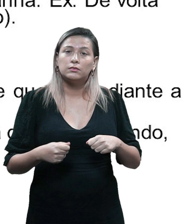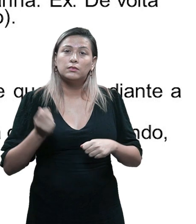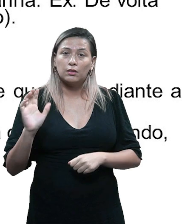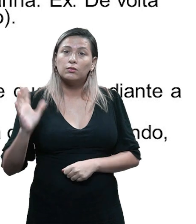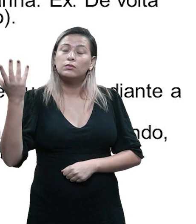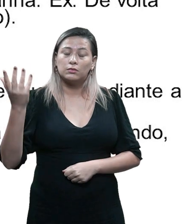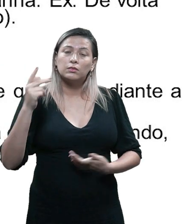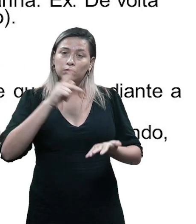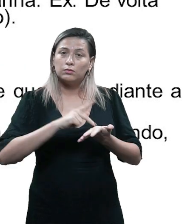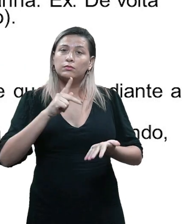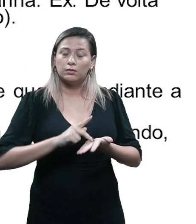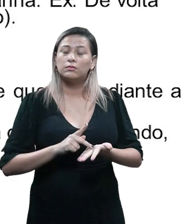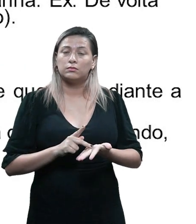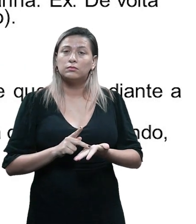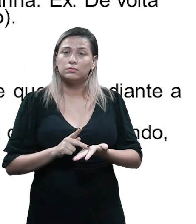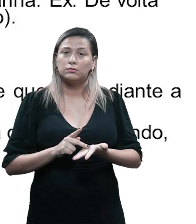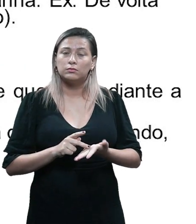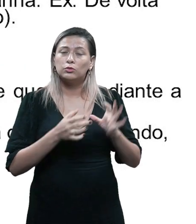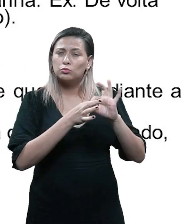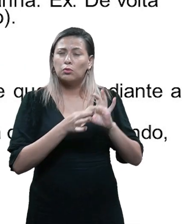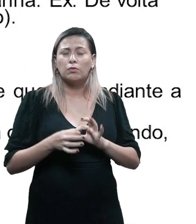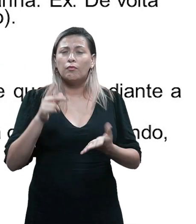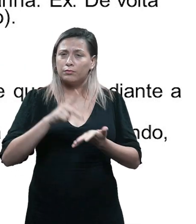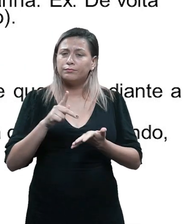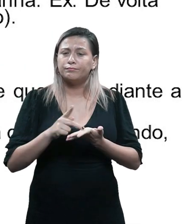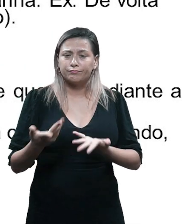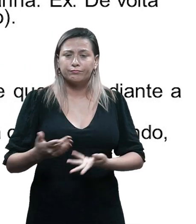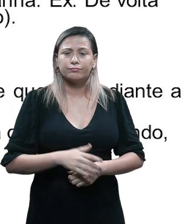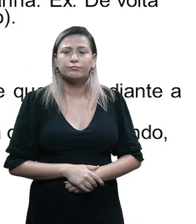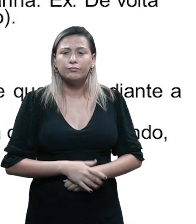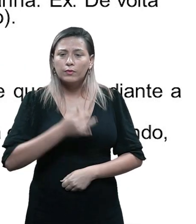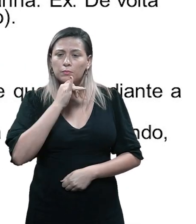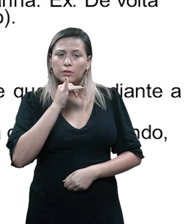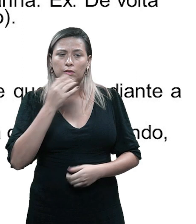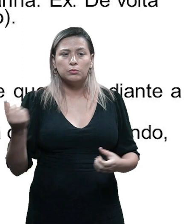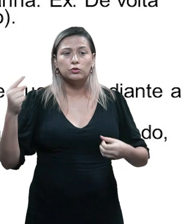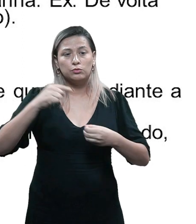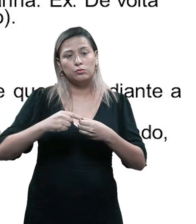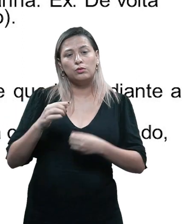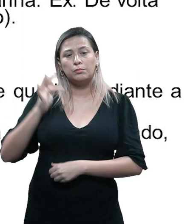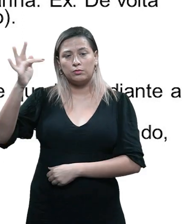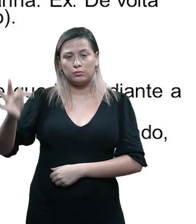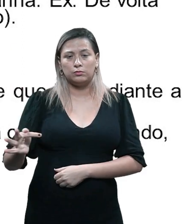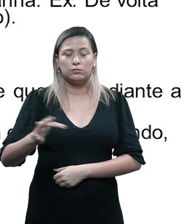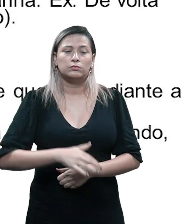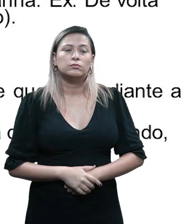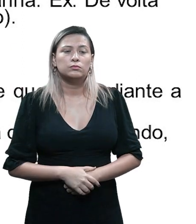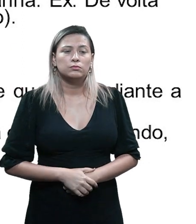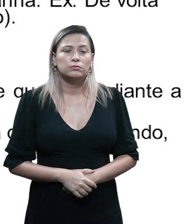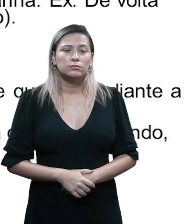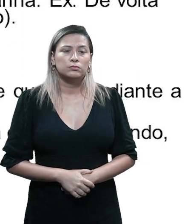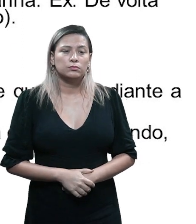plausibilidade, ela precisa ter uma verdade. Então, aqui eu trago o exemplo do filme De Volta para o Futuro,